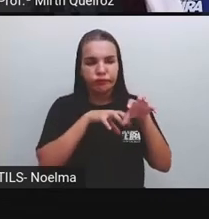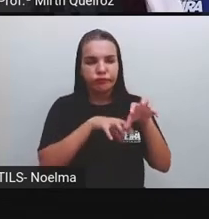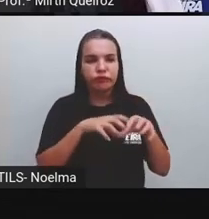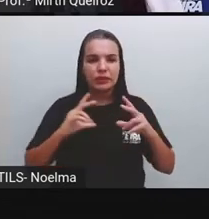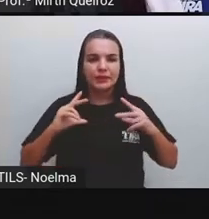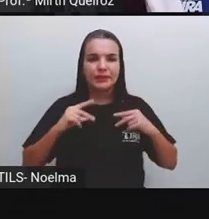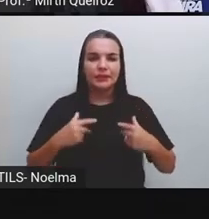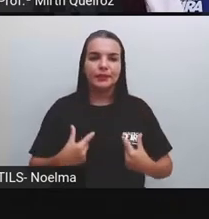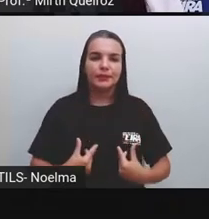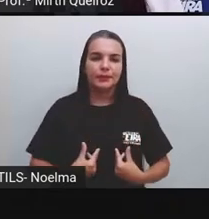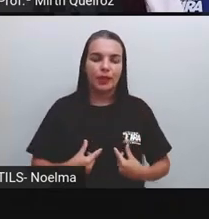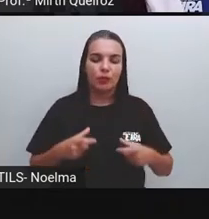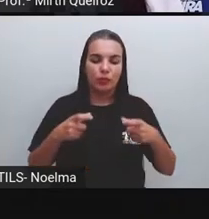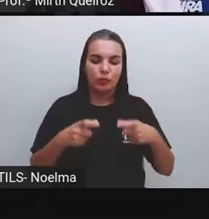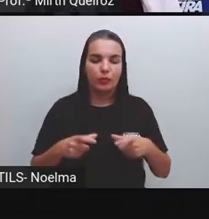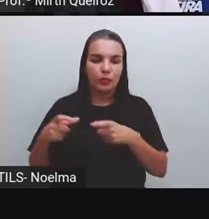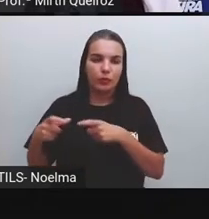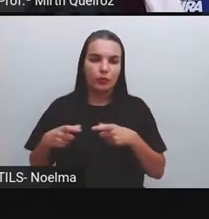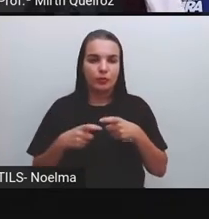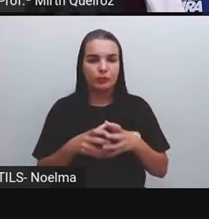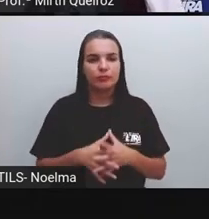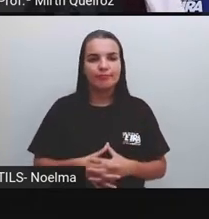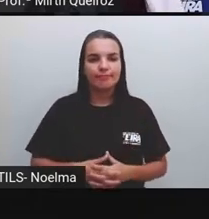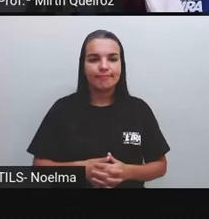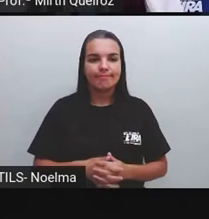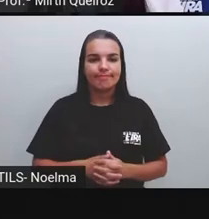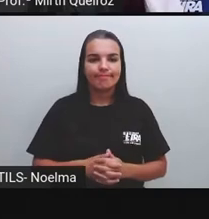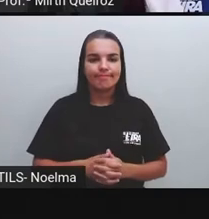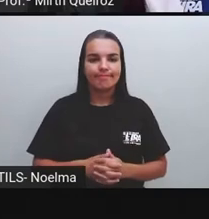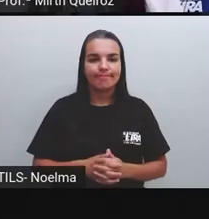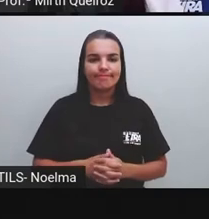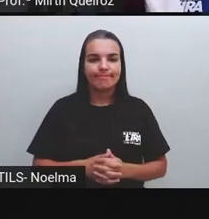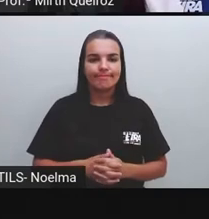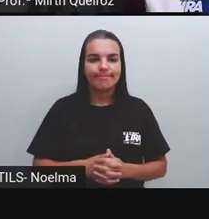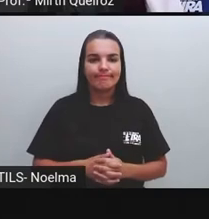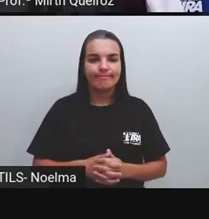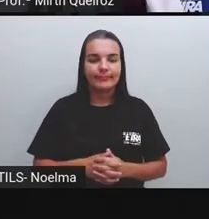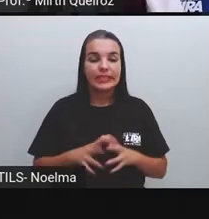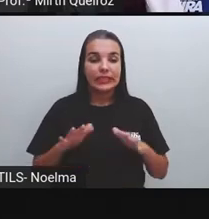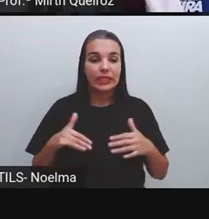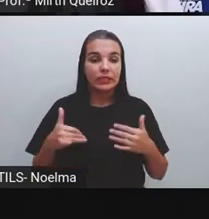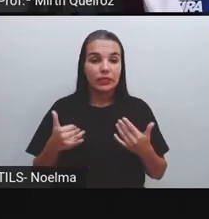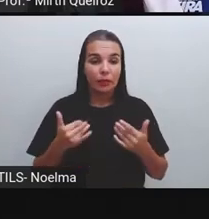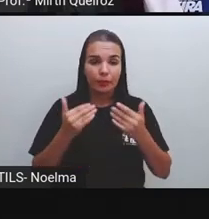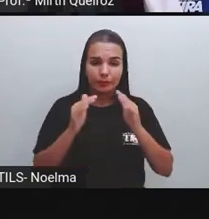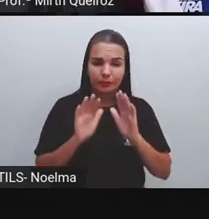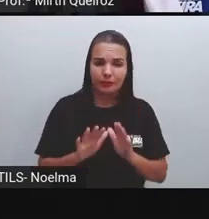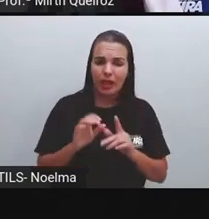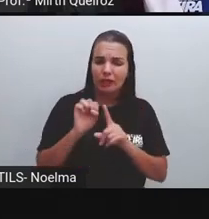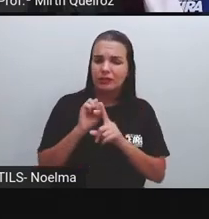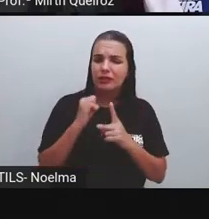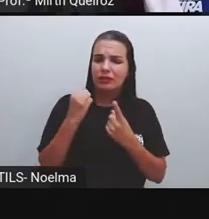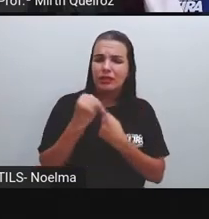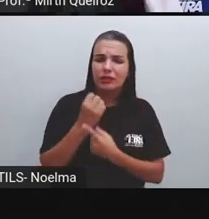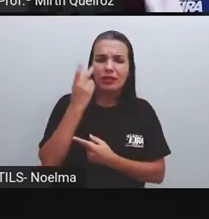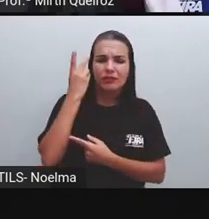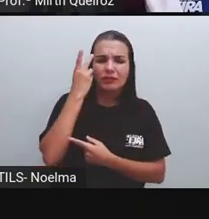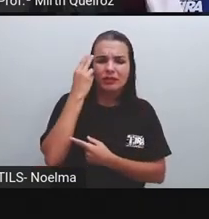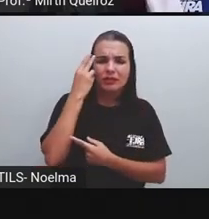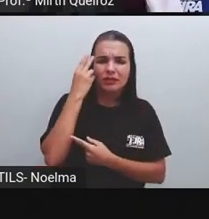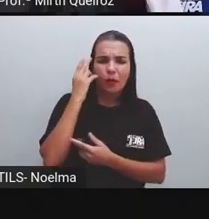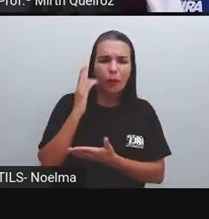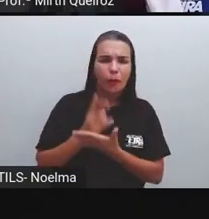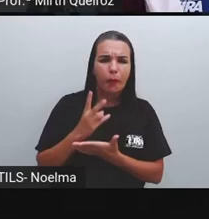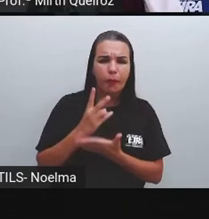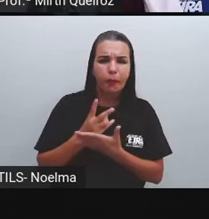sobre a paisagem. As sociedades tradicionais não provocam modificações expressivas e